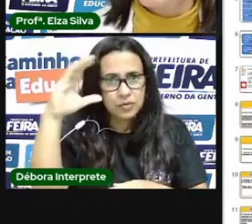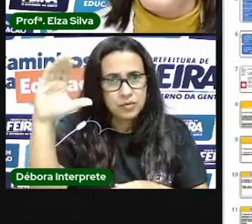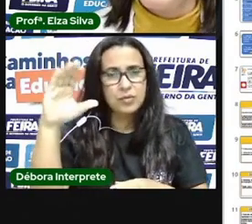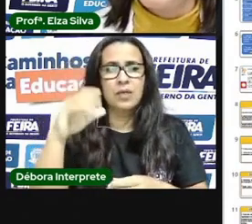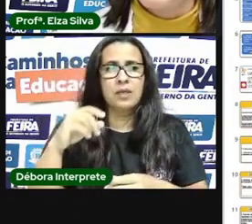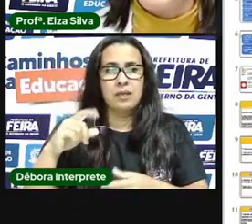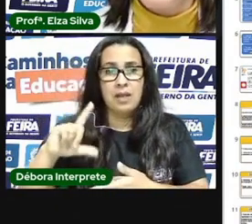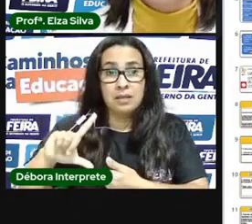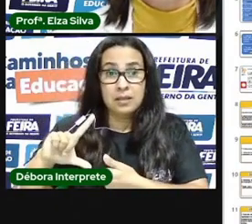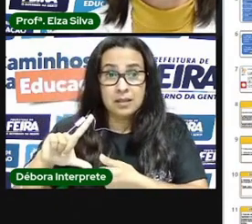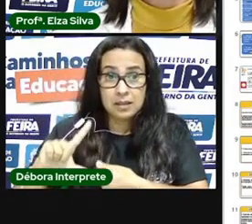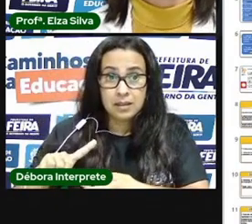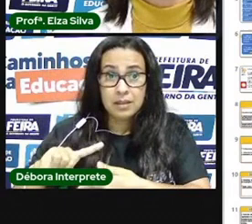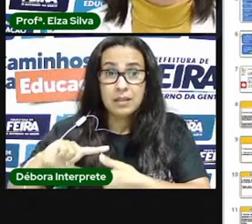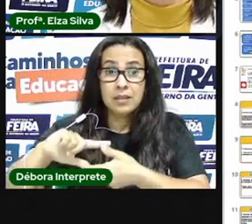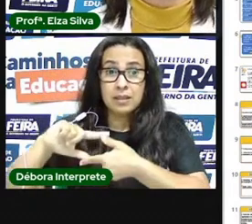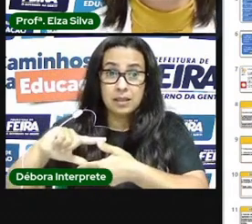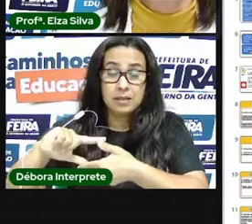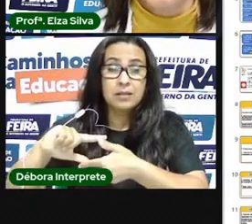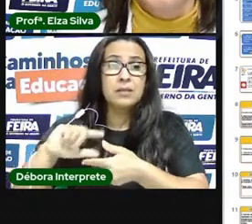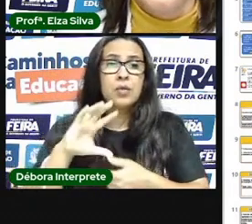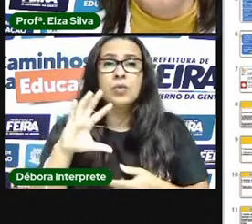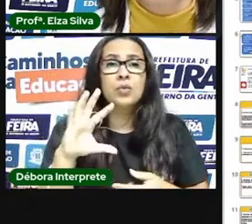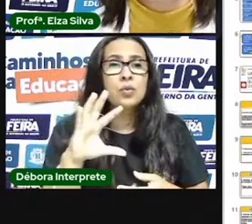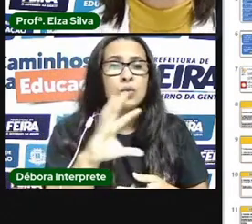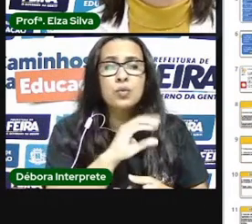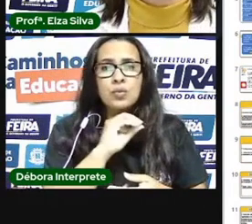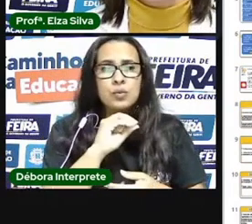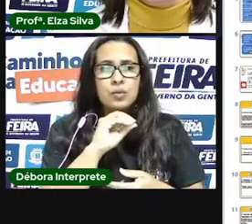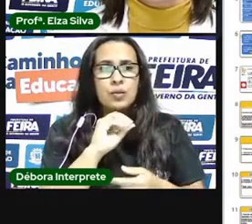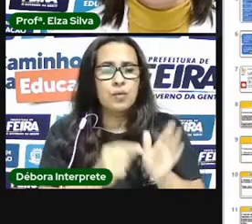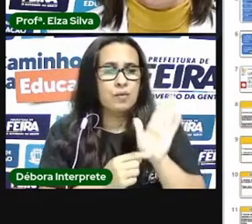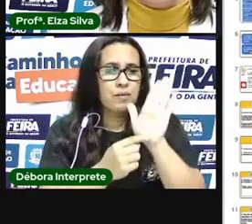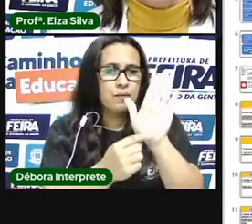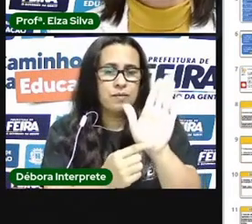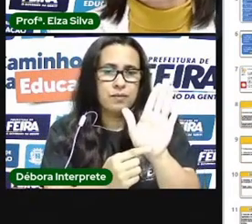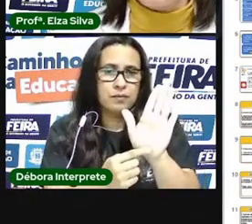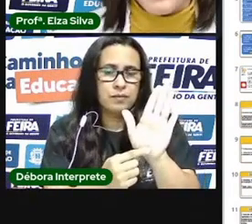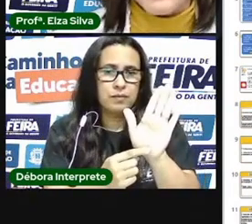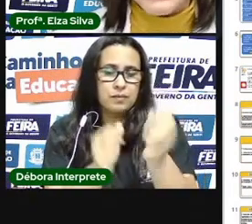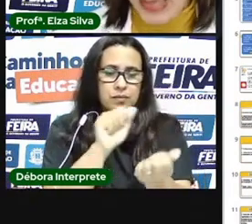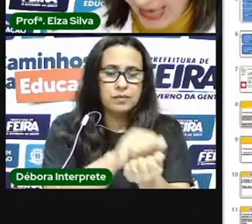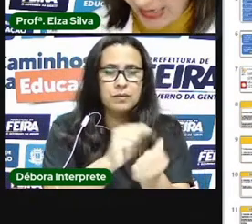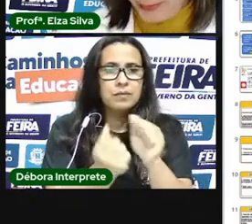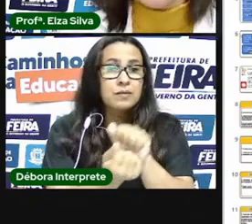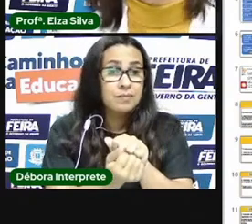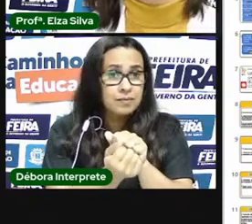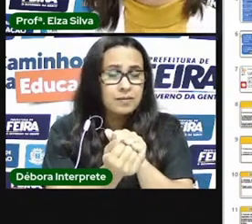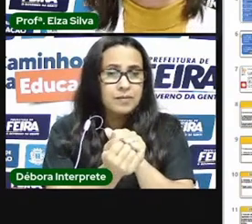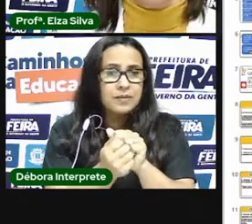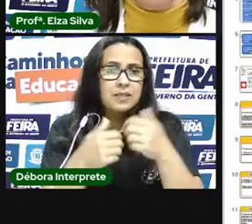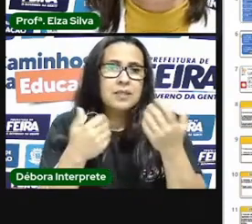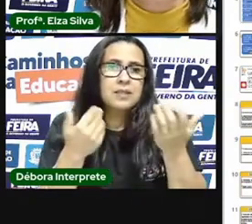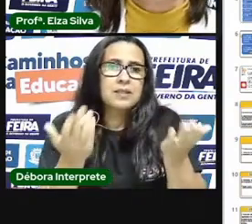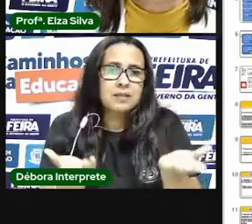valores diferentes, e tudo isso está refletido na manifestação artística. Por isso, jamais ela poderia